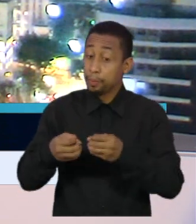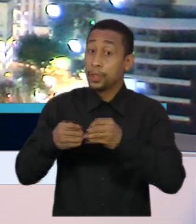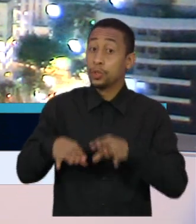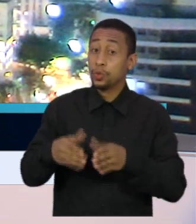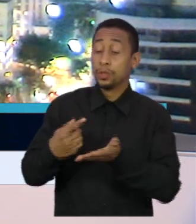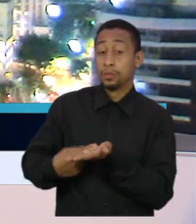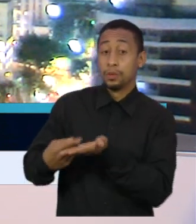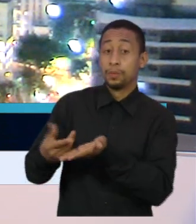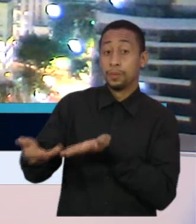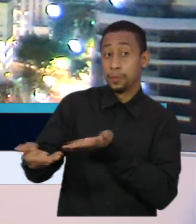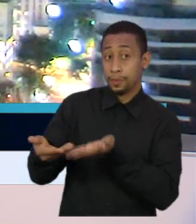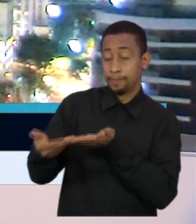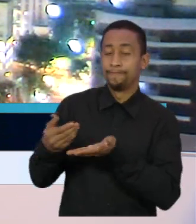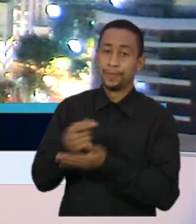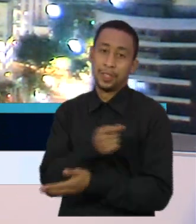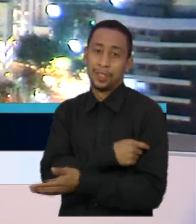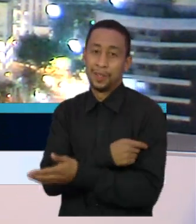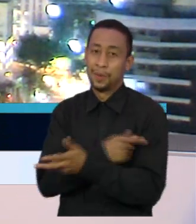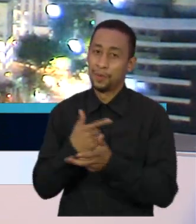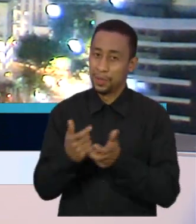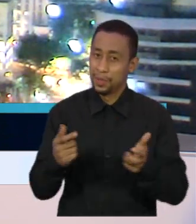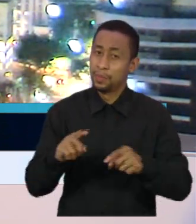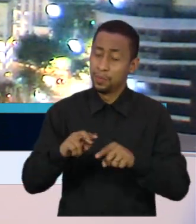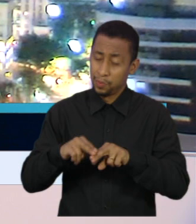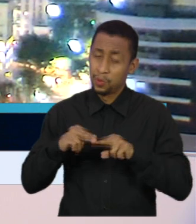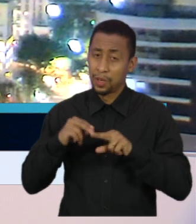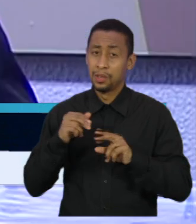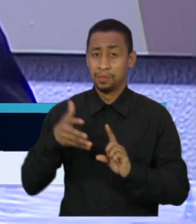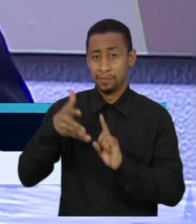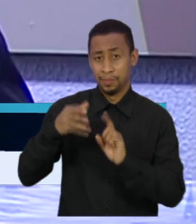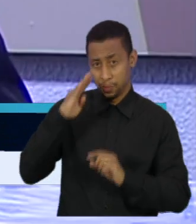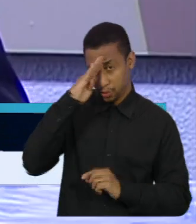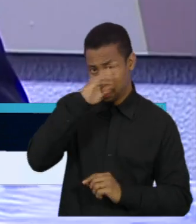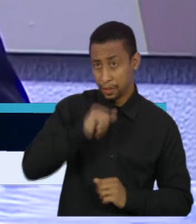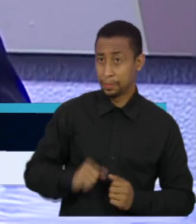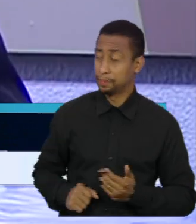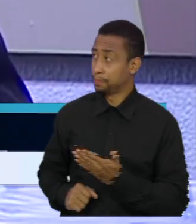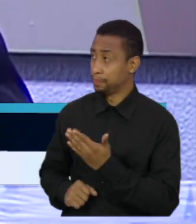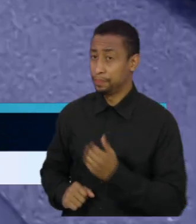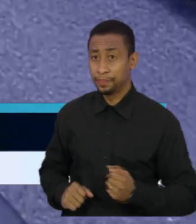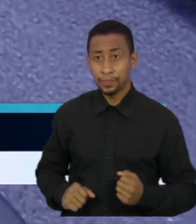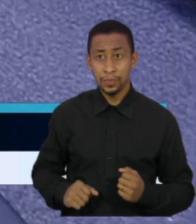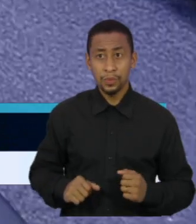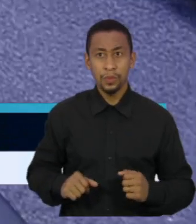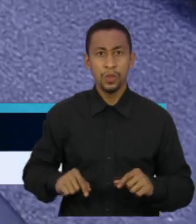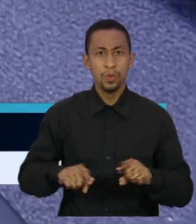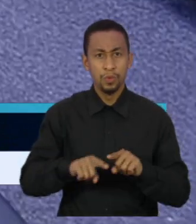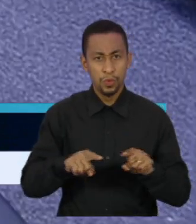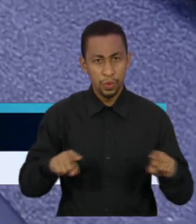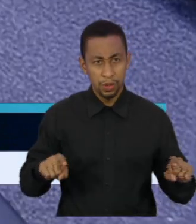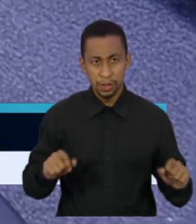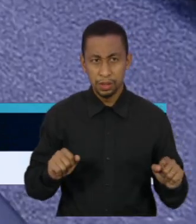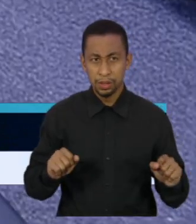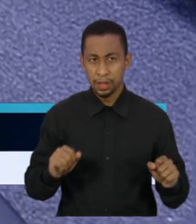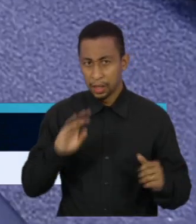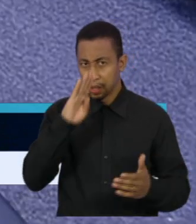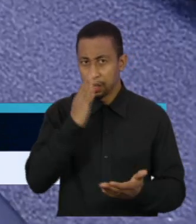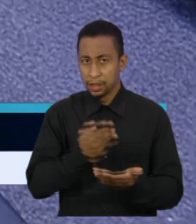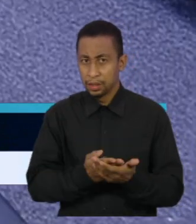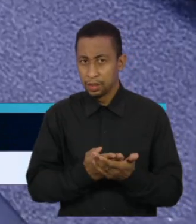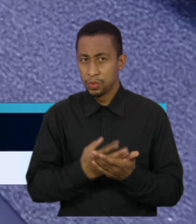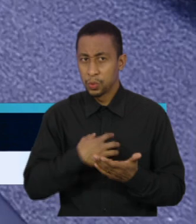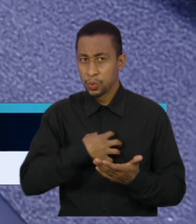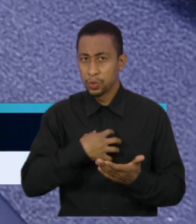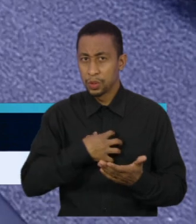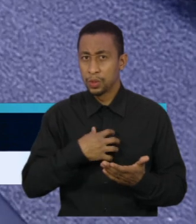negociações da vacina por causa do discurso de Bolsonaro. Vossa senhora avalia que essas posições políticas, de